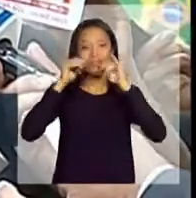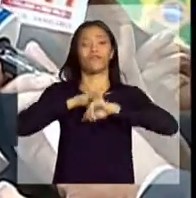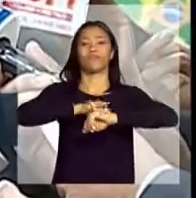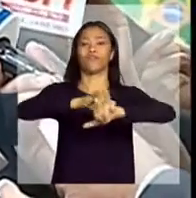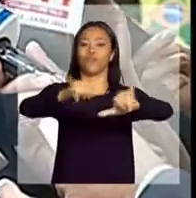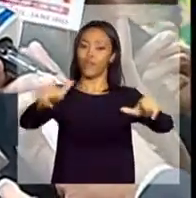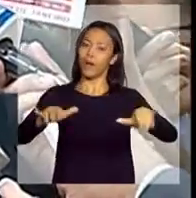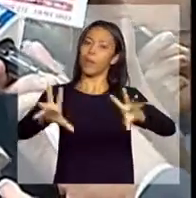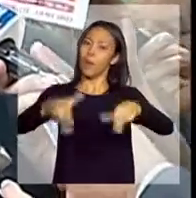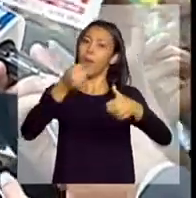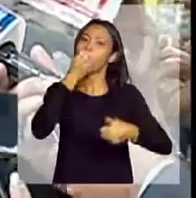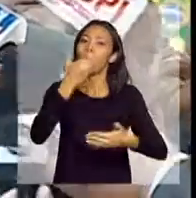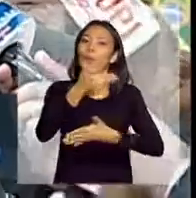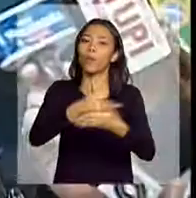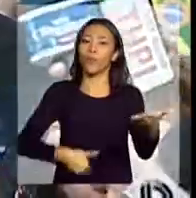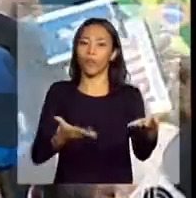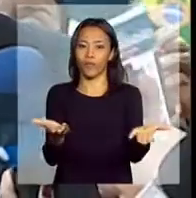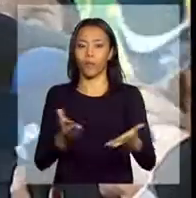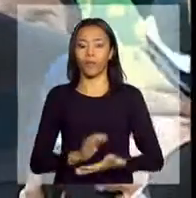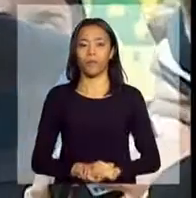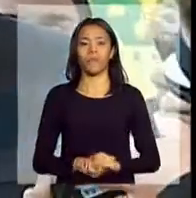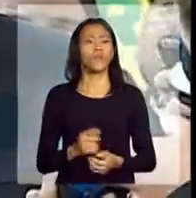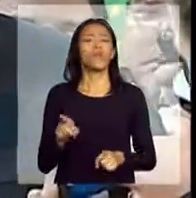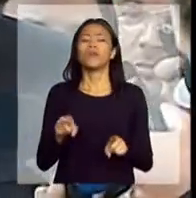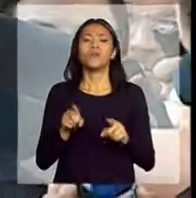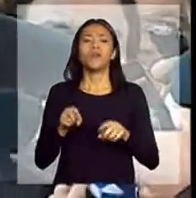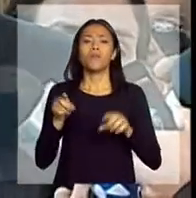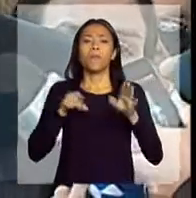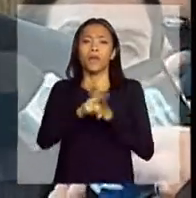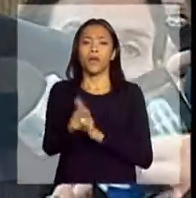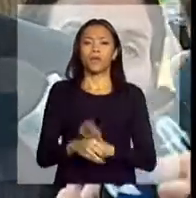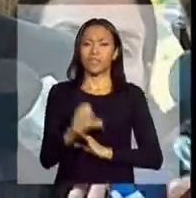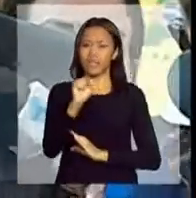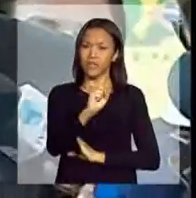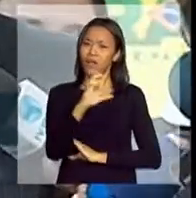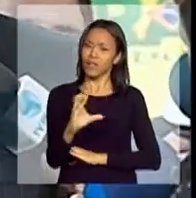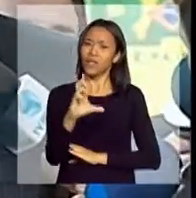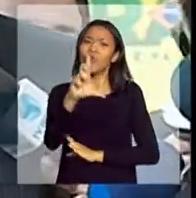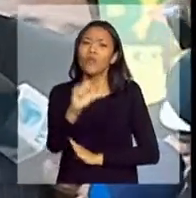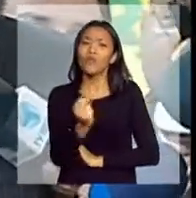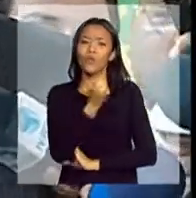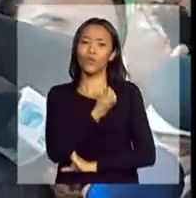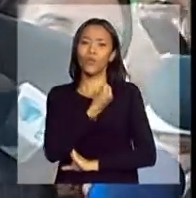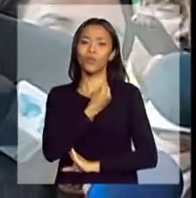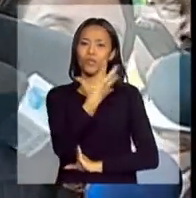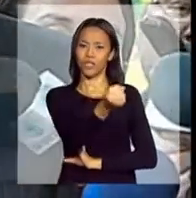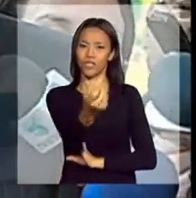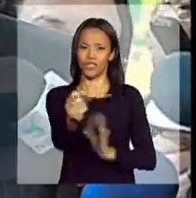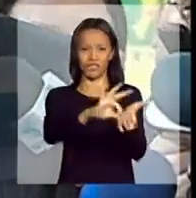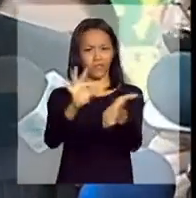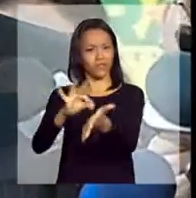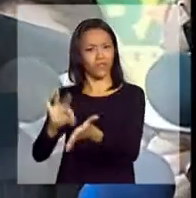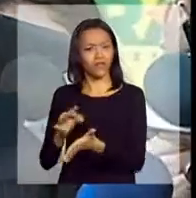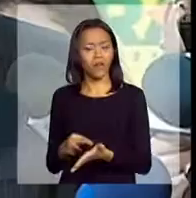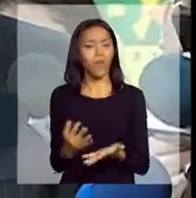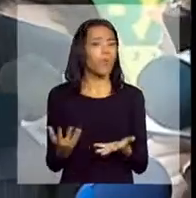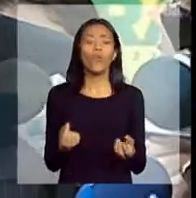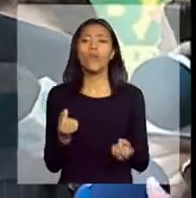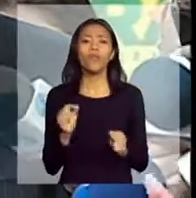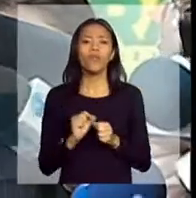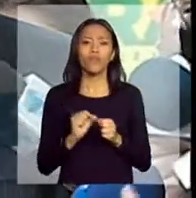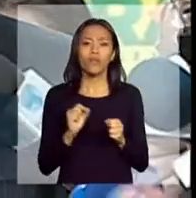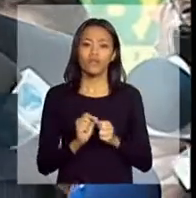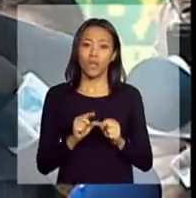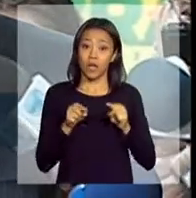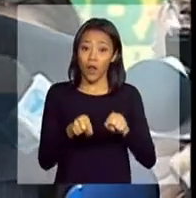passado e fazer uma boa prova. Ministro, sobre Santa Catarina, teve menor índice de inscrições a cada mil habitantes. O que fazer